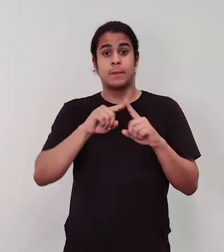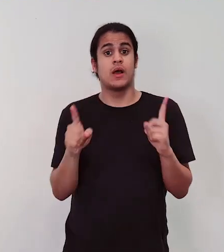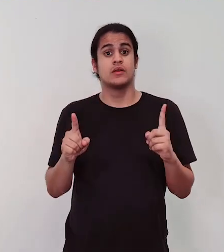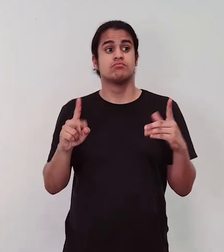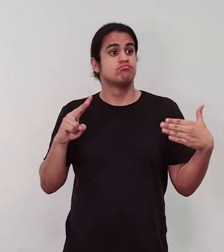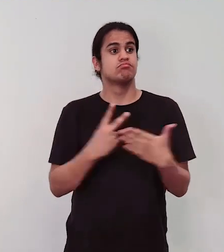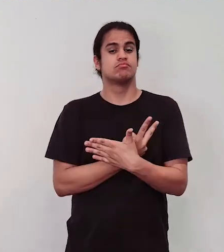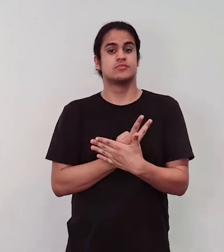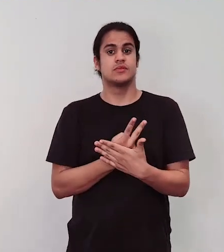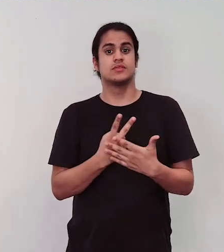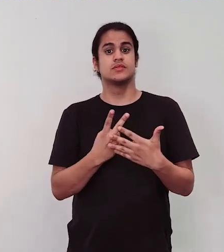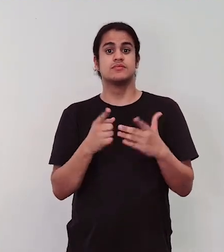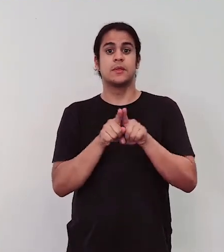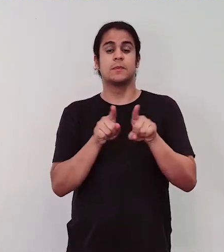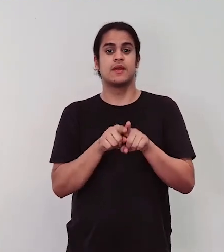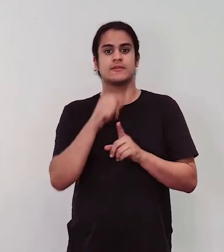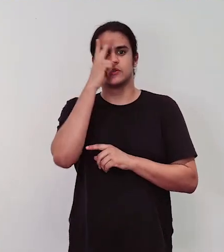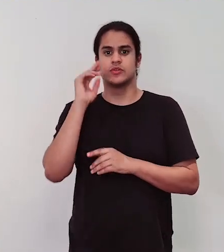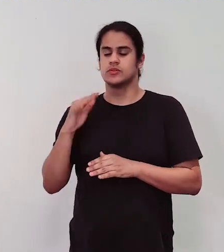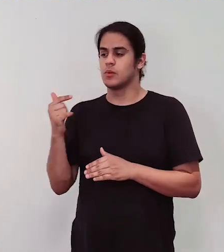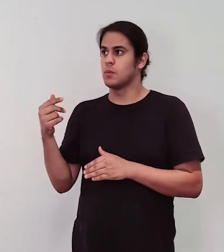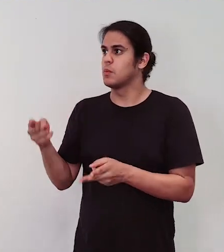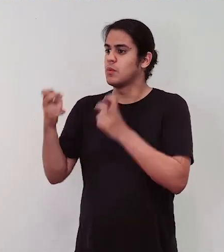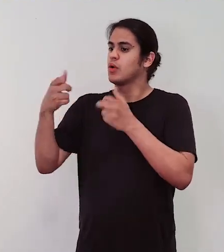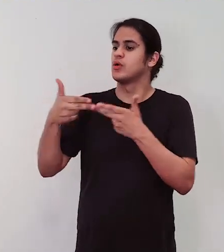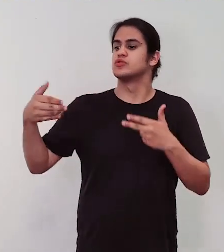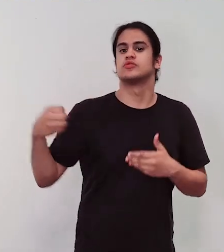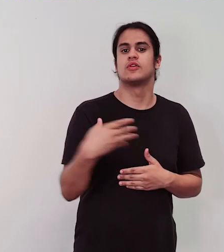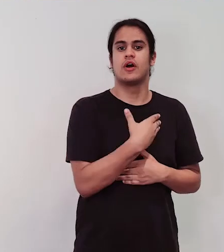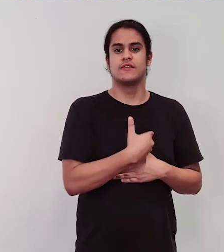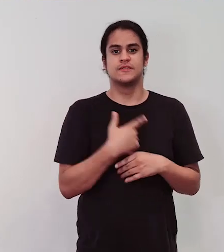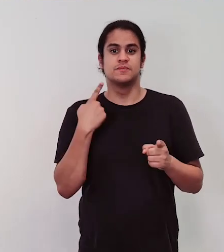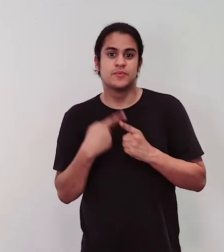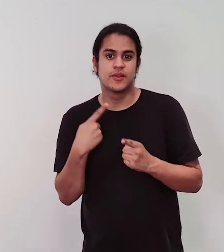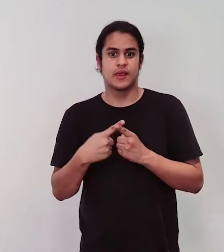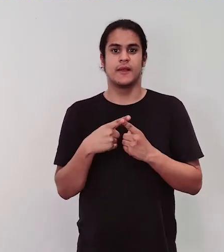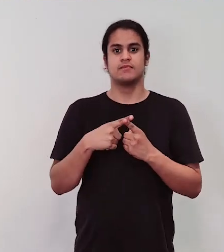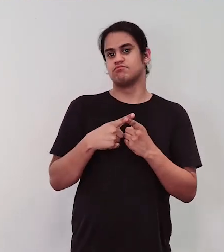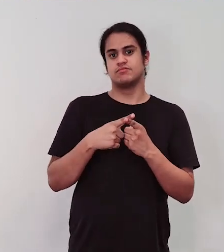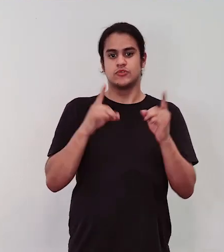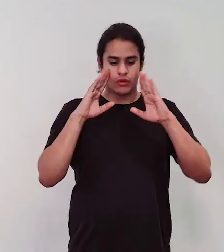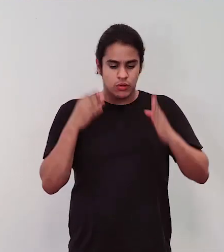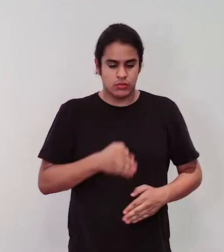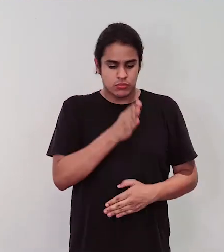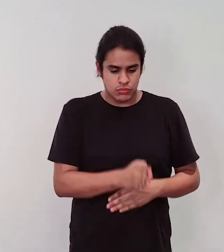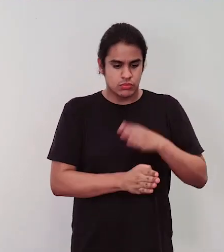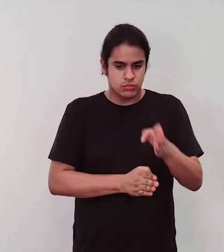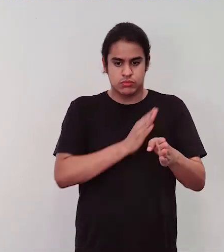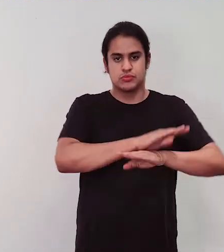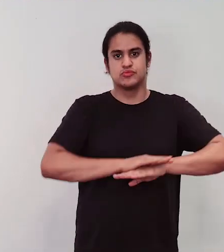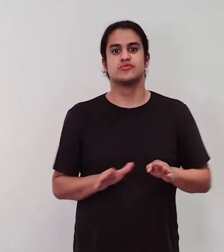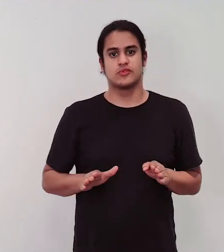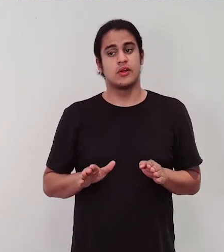descubram coisas diferentes na cidade que antes elas não percebiam, que estavam entre uma seta e outra, entre um caminho e outro.